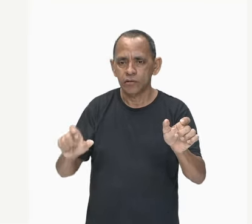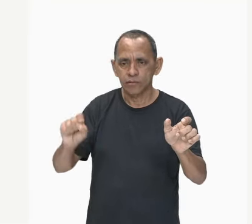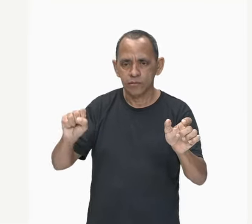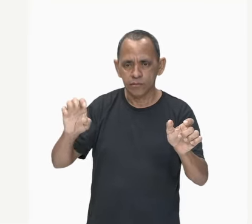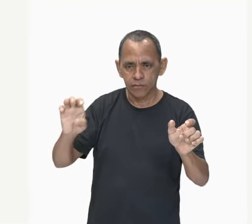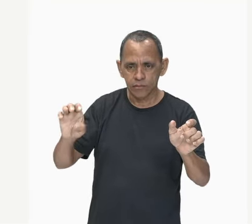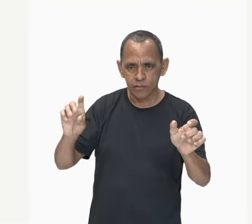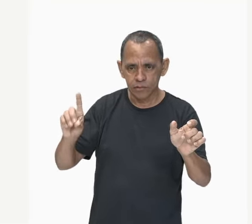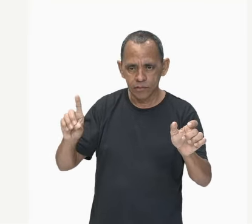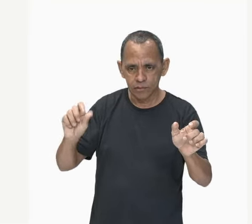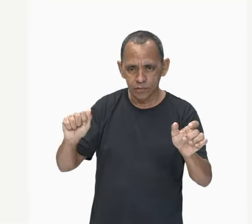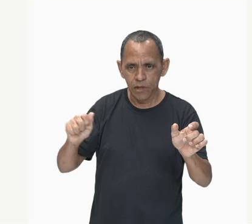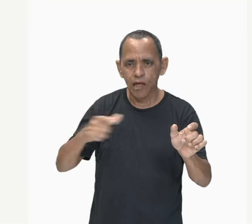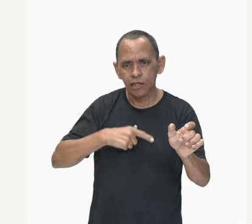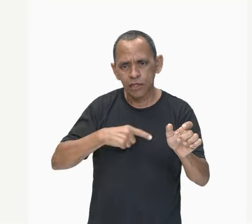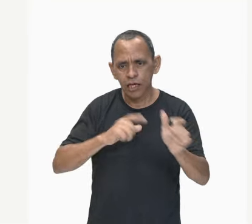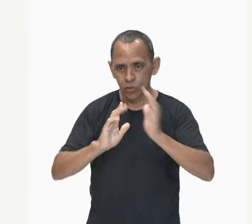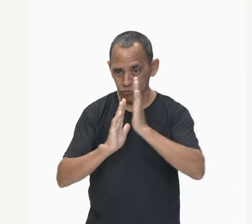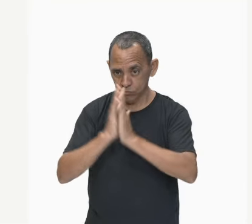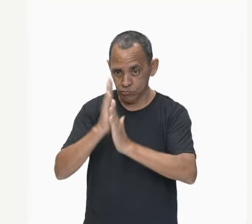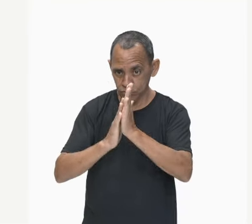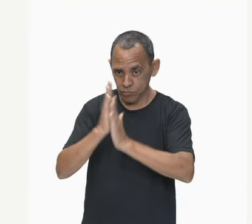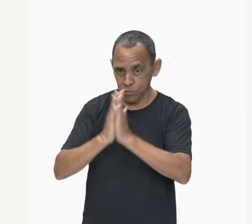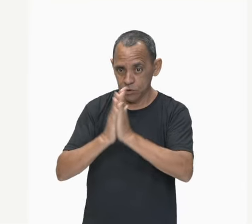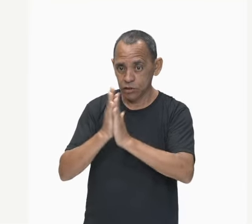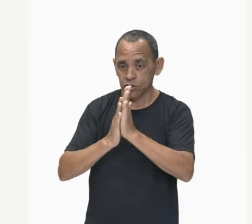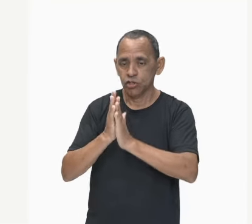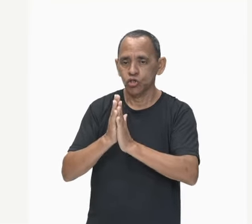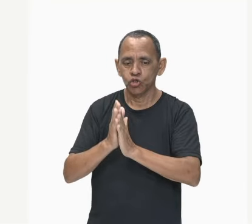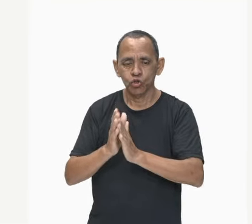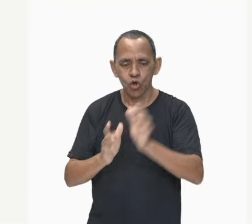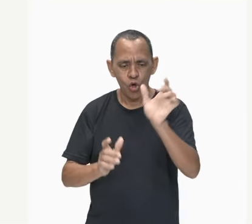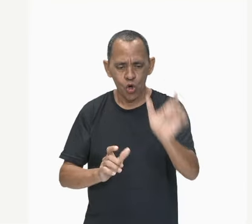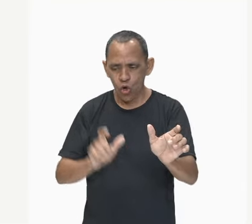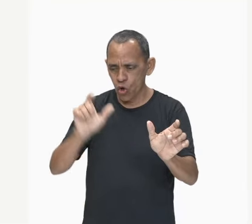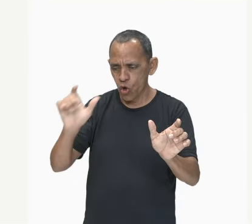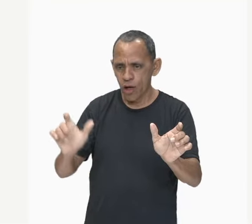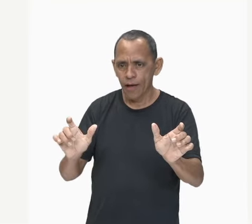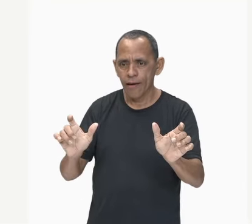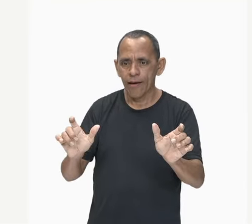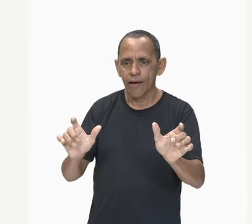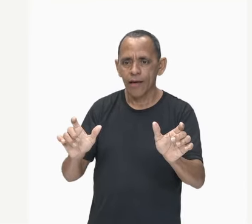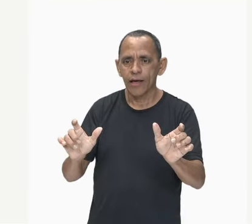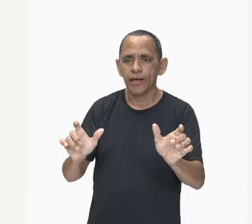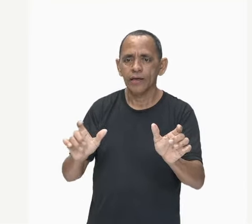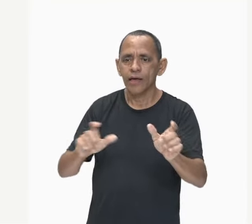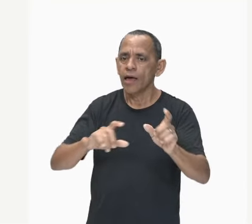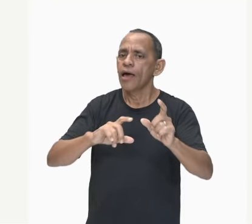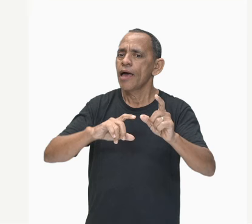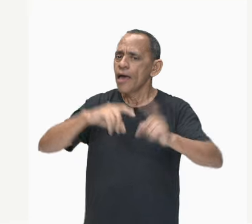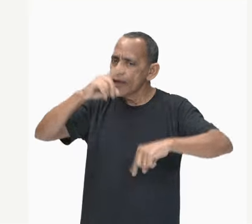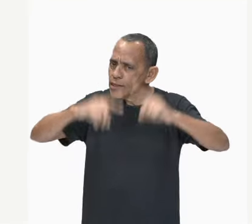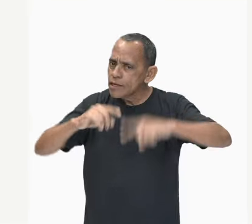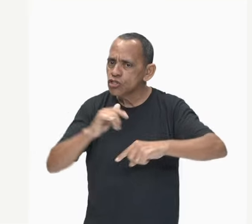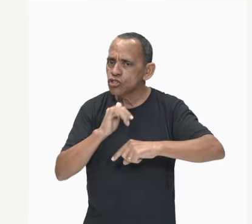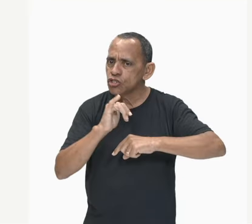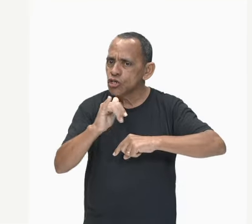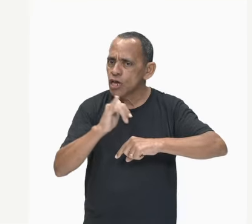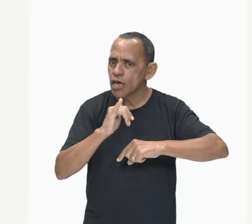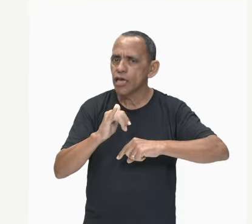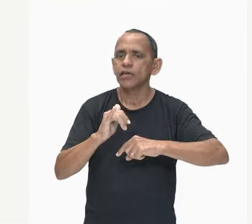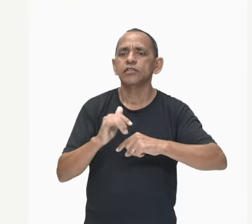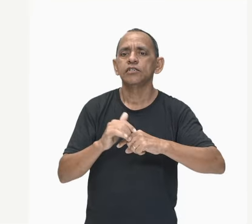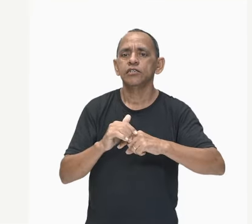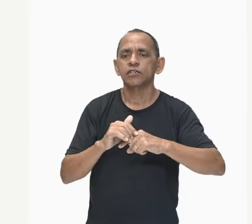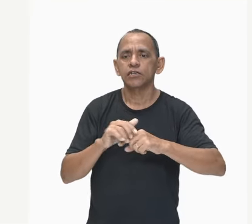corpos. O efeito, os corpos ficam eletrizados com cargas elétricas de sinais opostos e mesmo módulo.